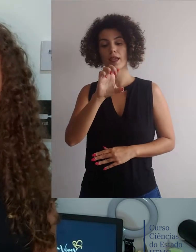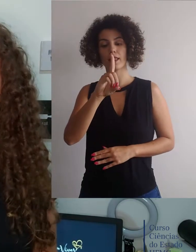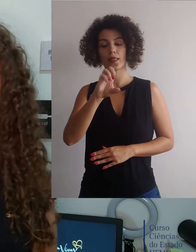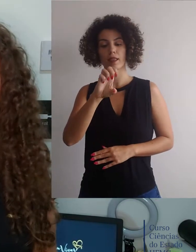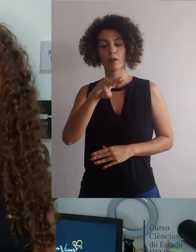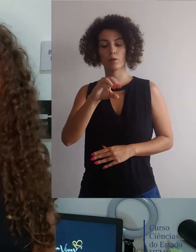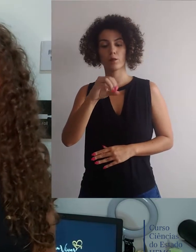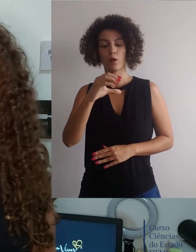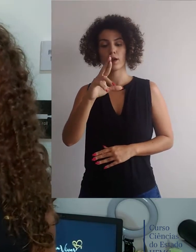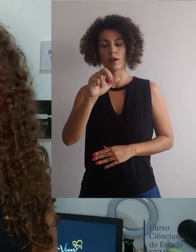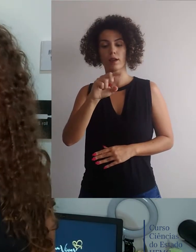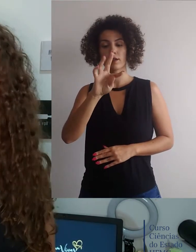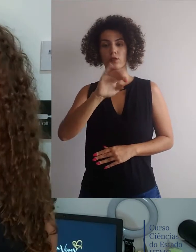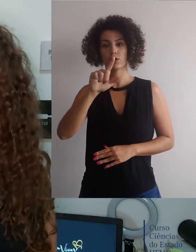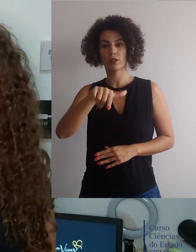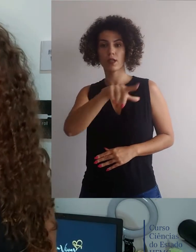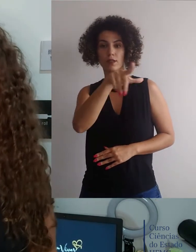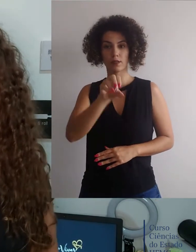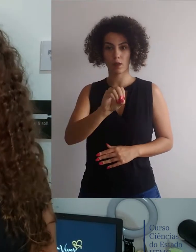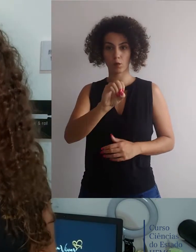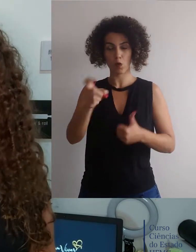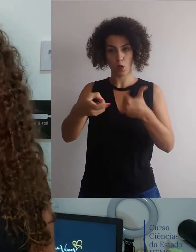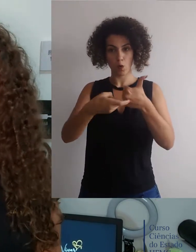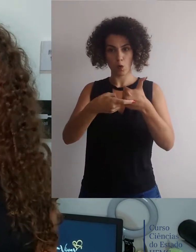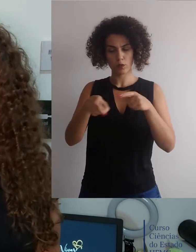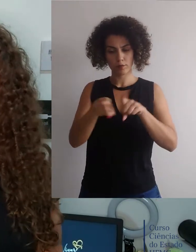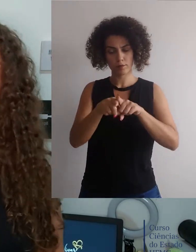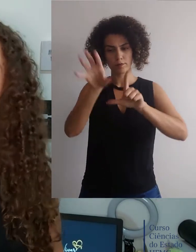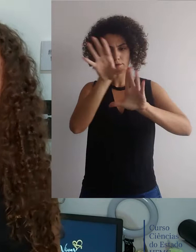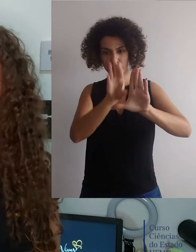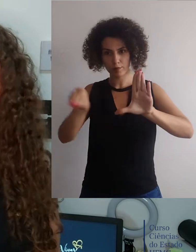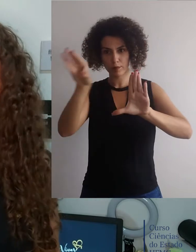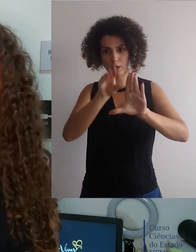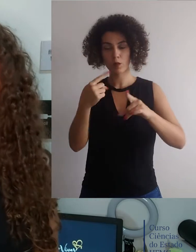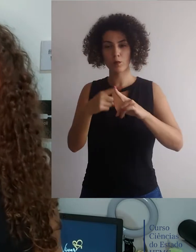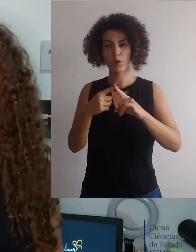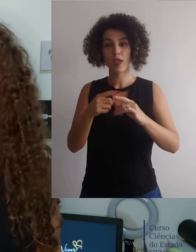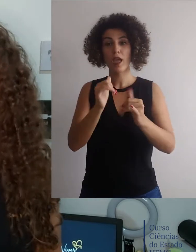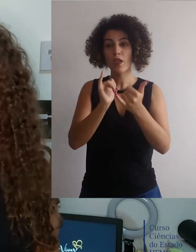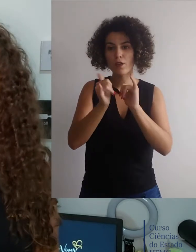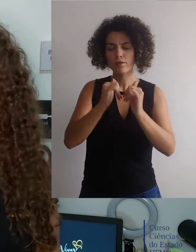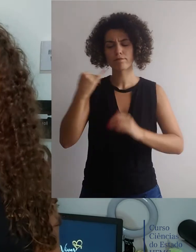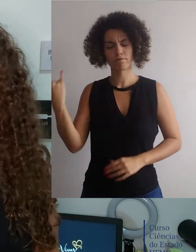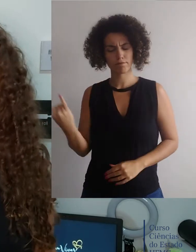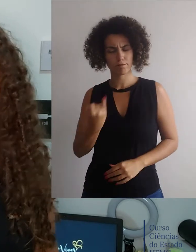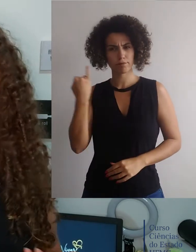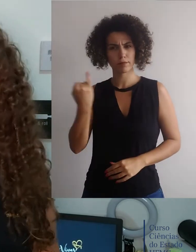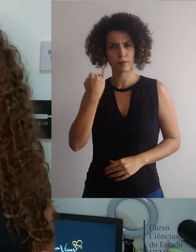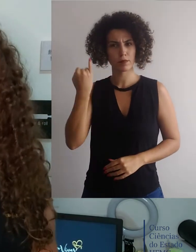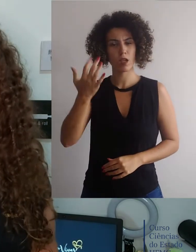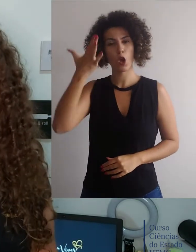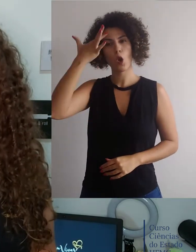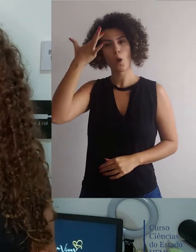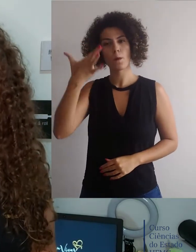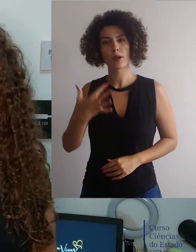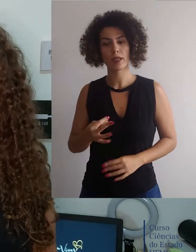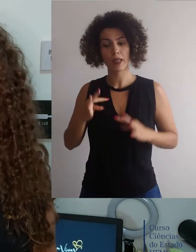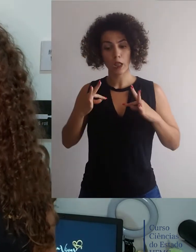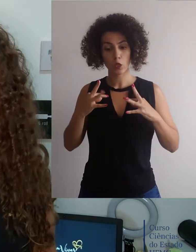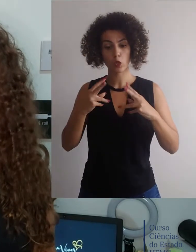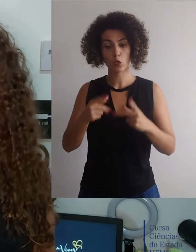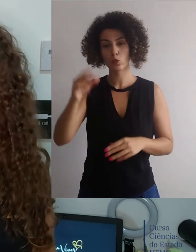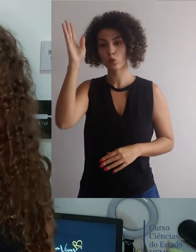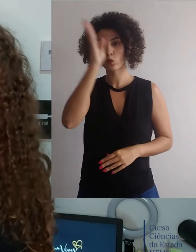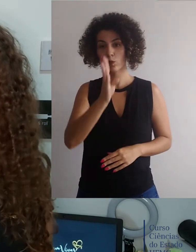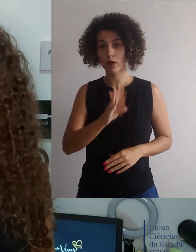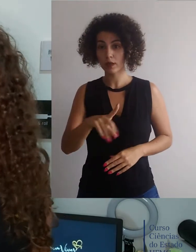o período de redemocratização ou desenvolvimentista. Curta e compartilhe, porque essa informação é muito importante para que a gente